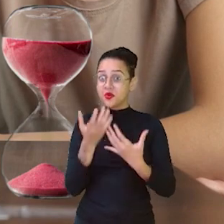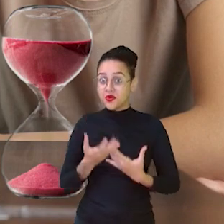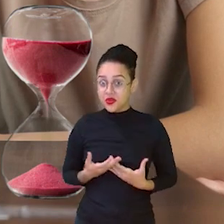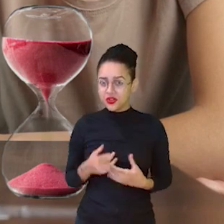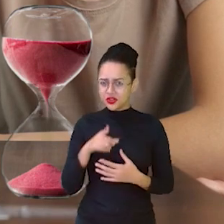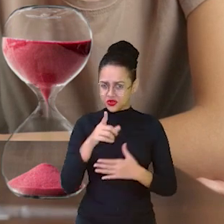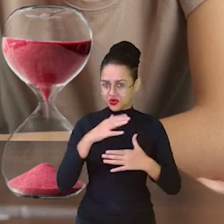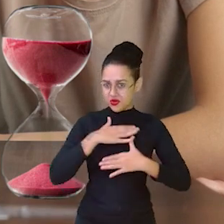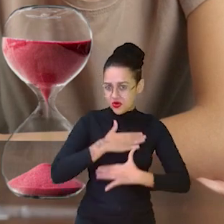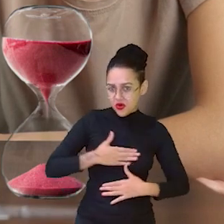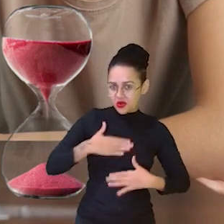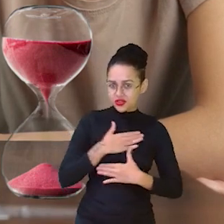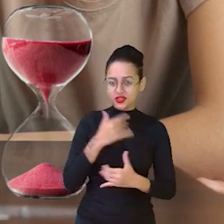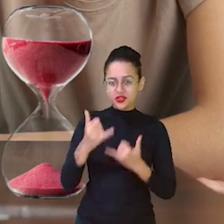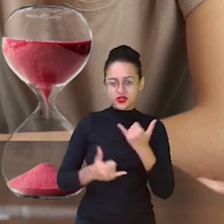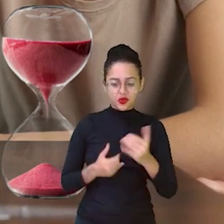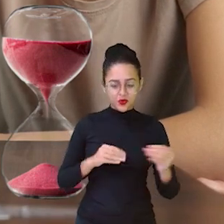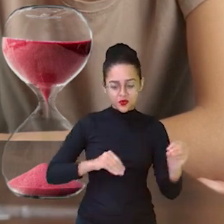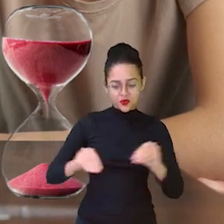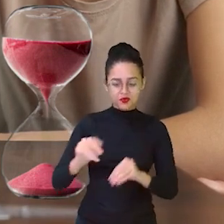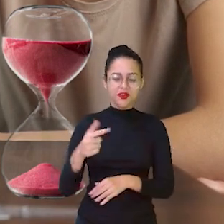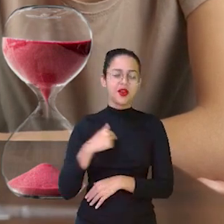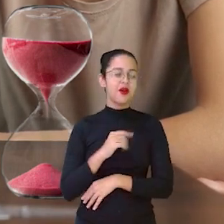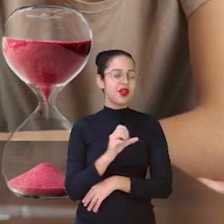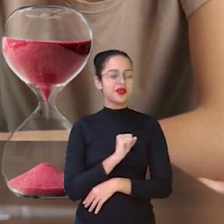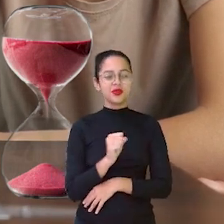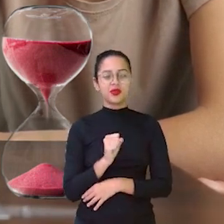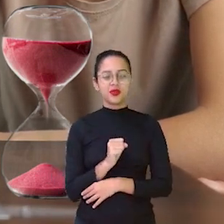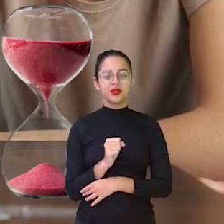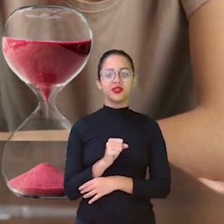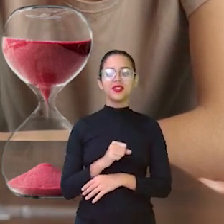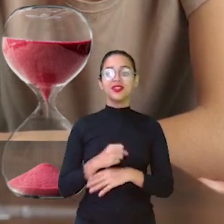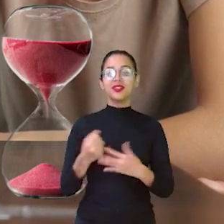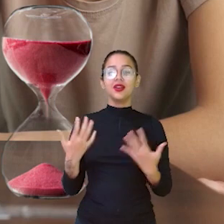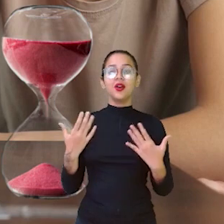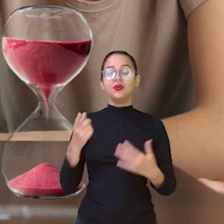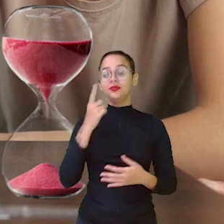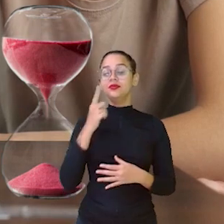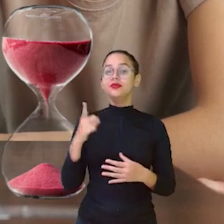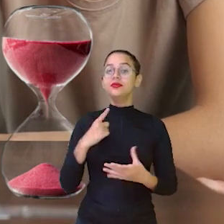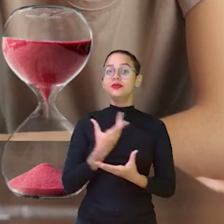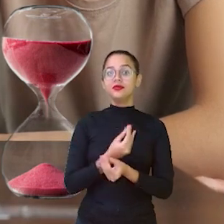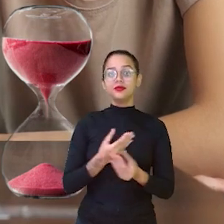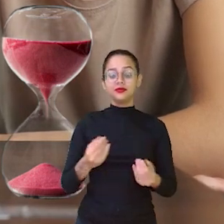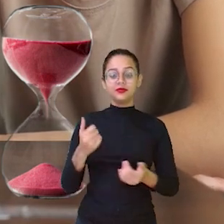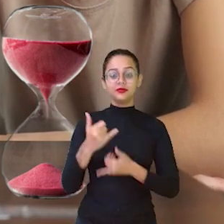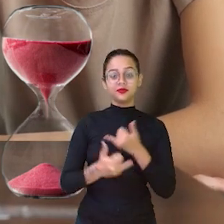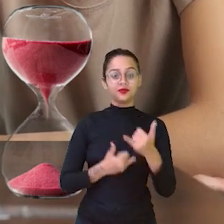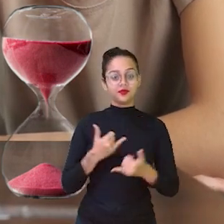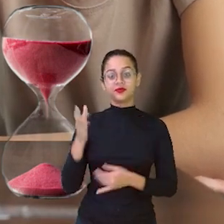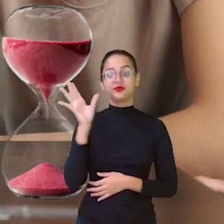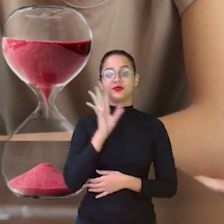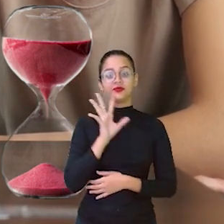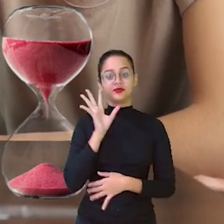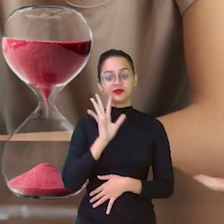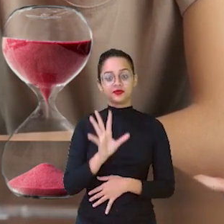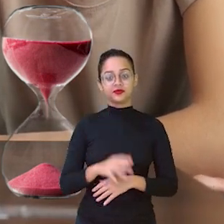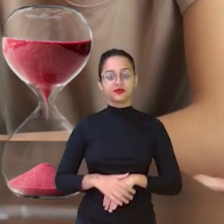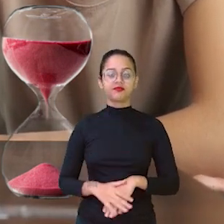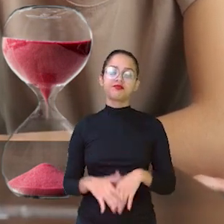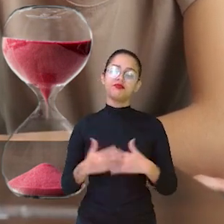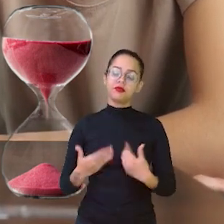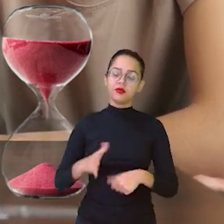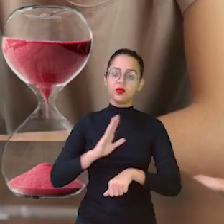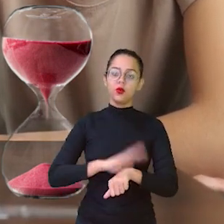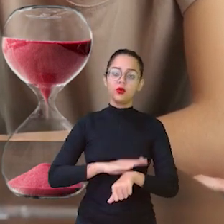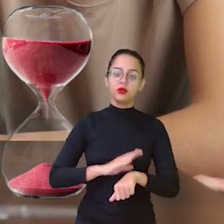gosta de jogo de tabuleiro? Eu adoro jogar. Olha, tem muitos jogos legais de tabuleiro. Com o passar do